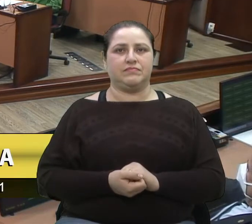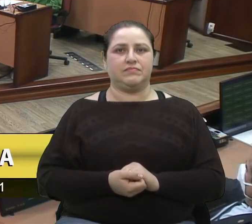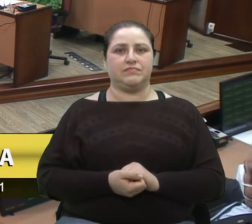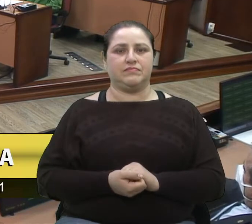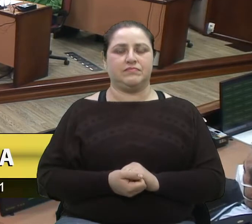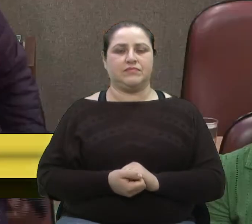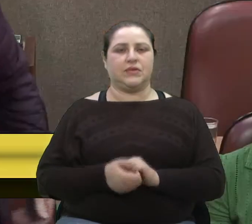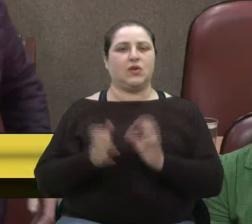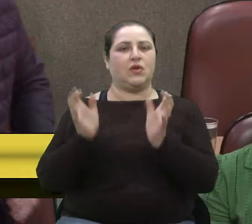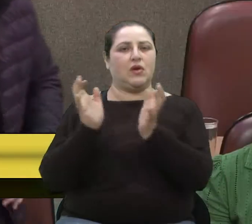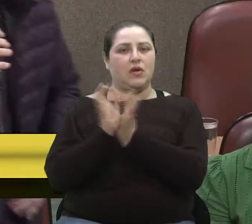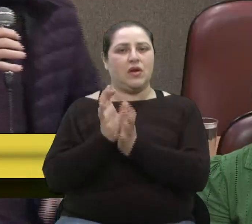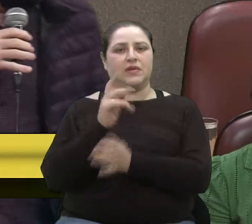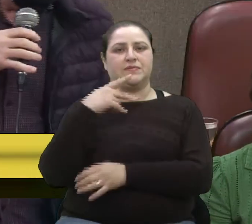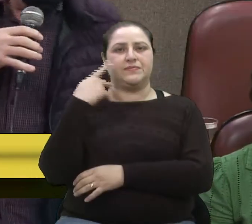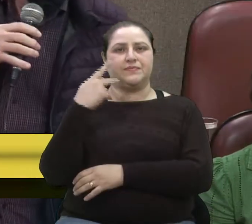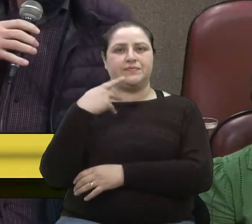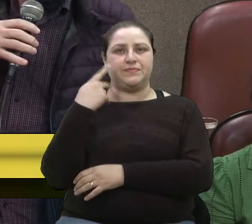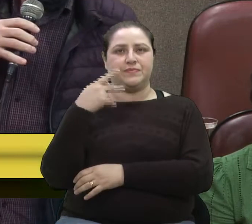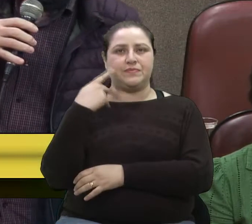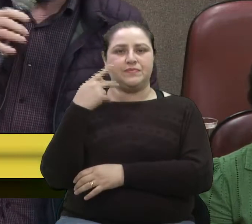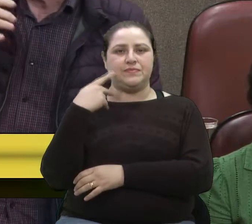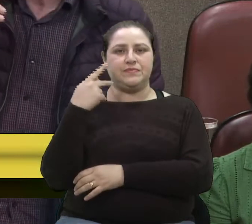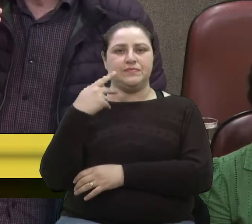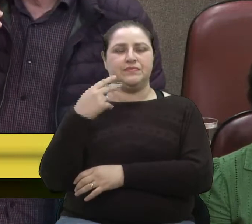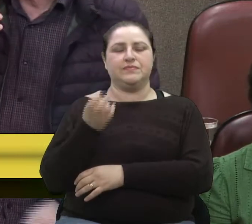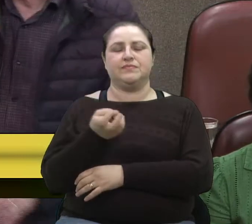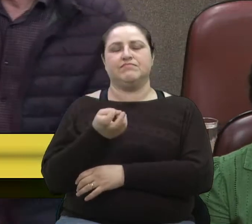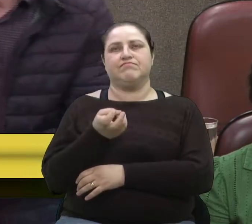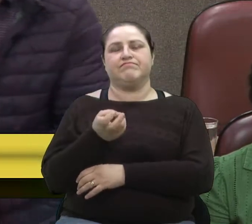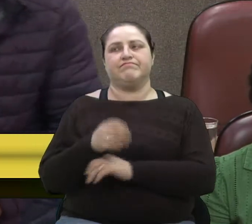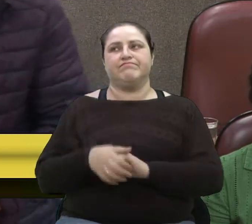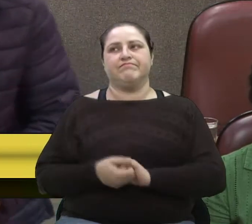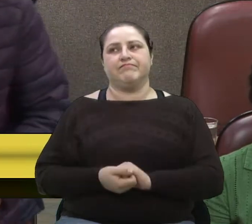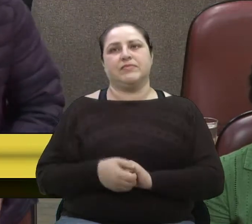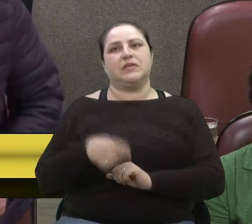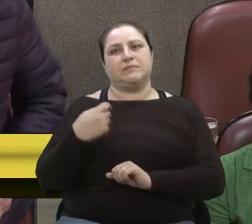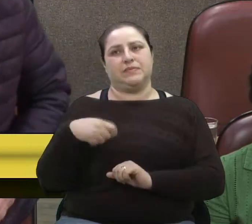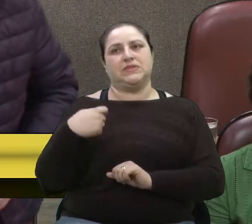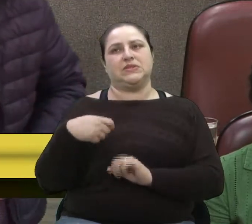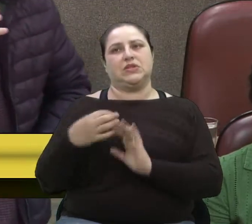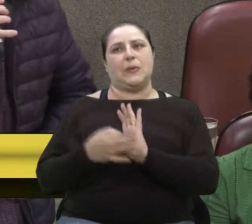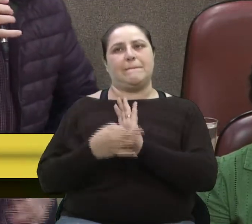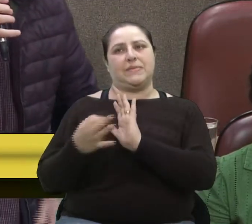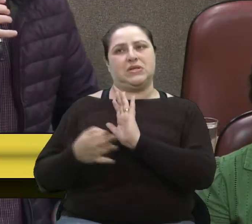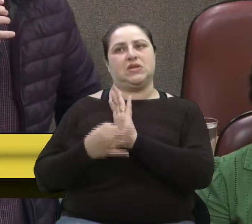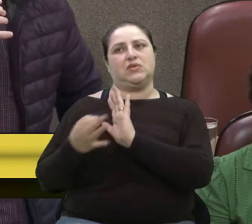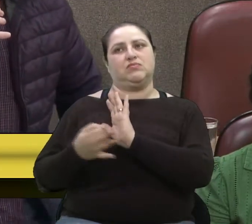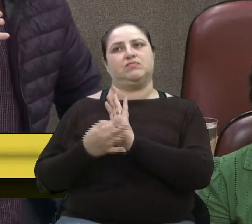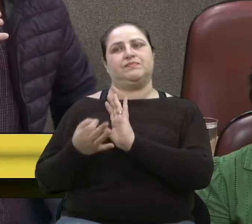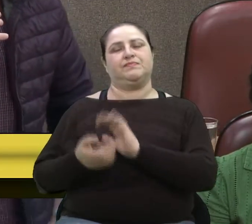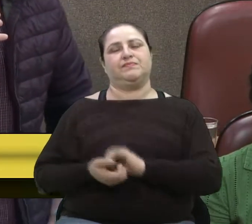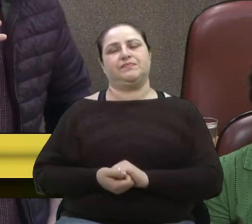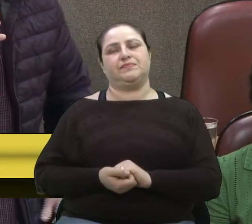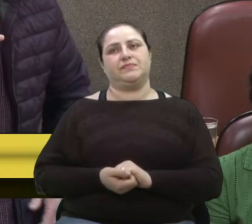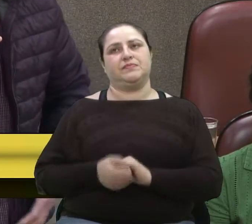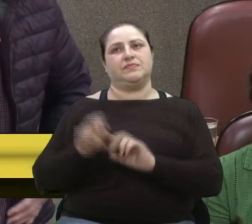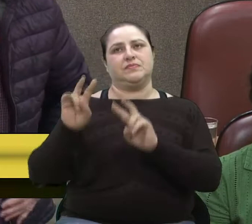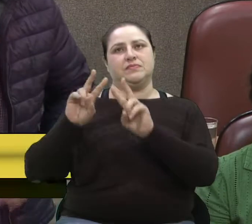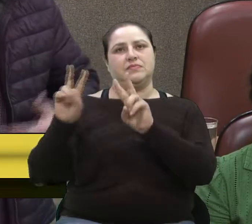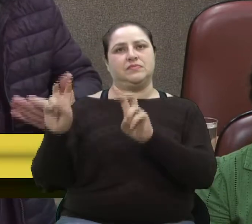caros colegas vereadores, eu não posso deixar de dar minha opinião e me manifestar sobre